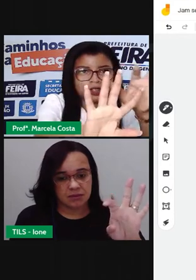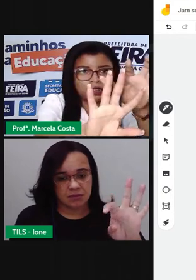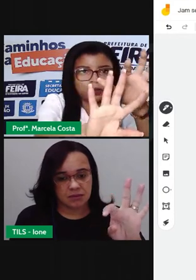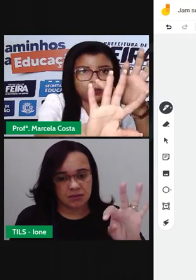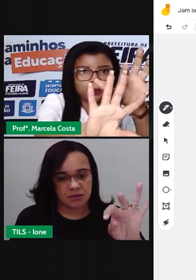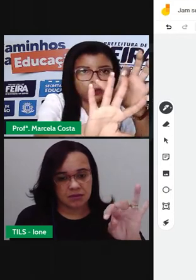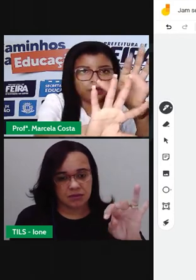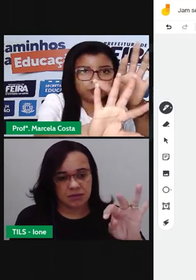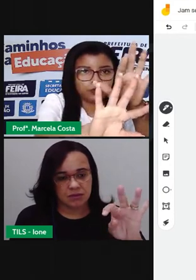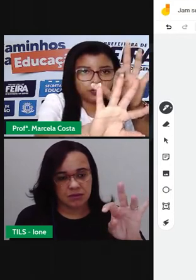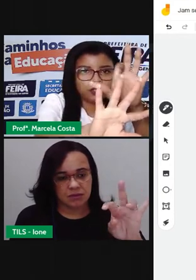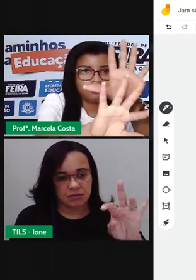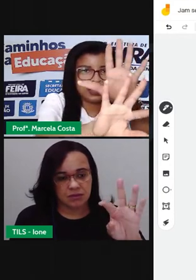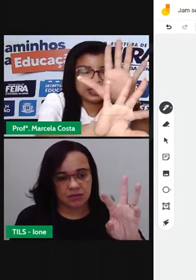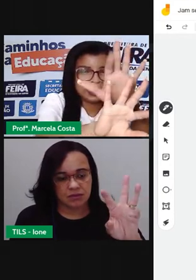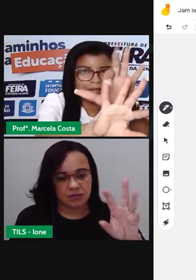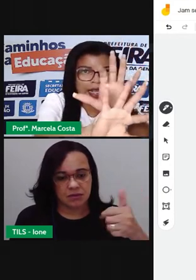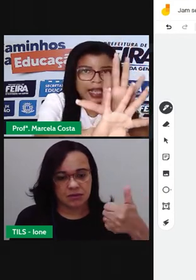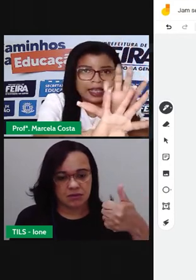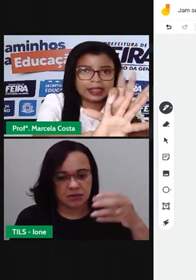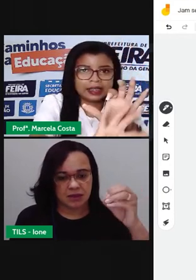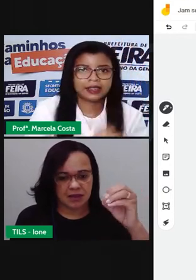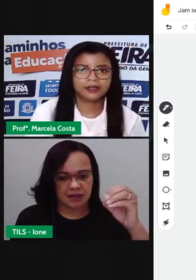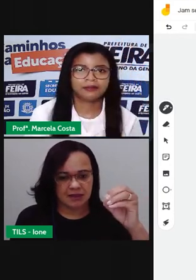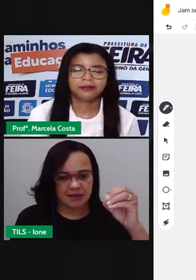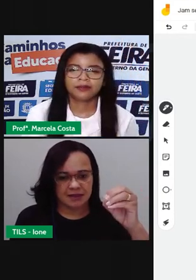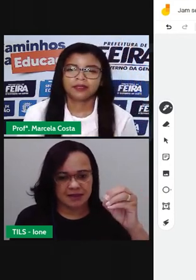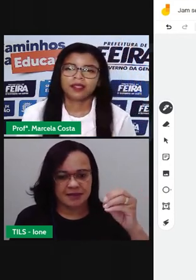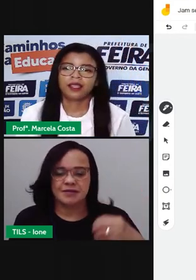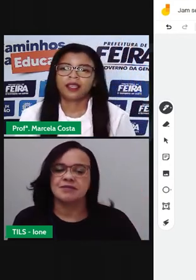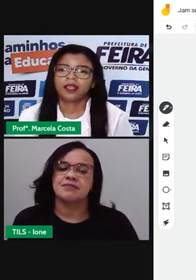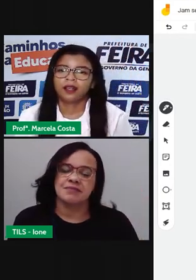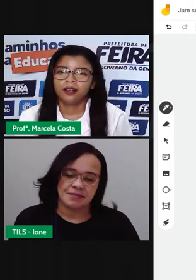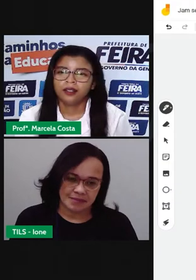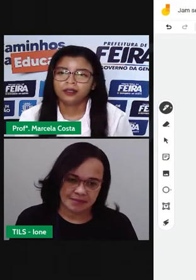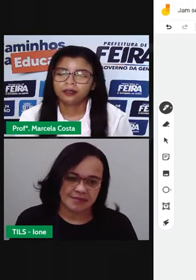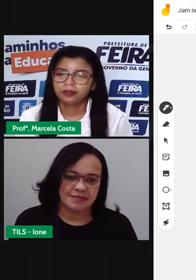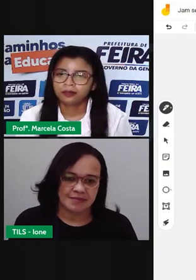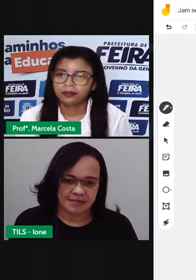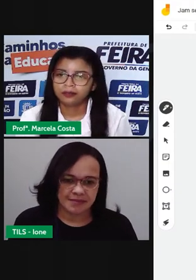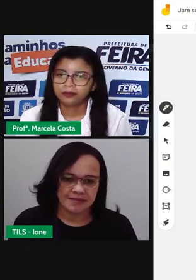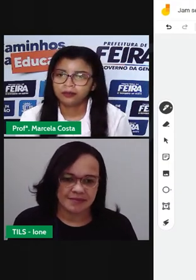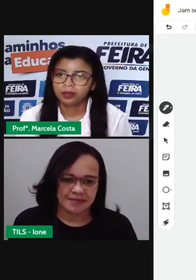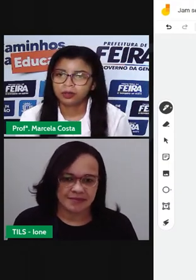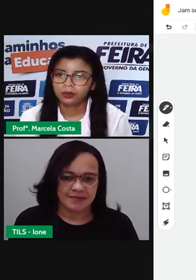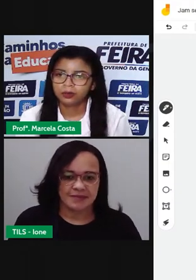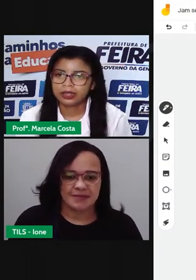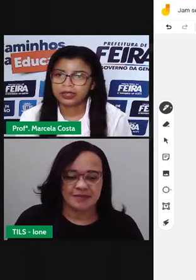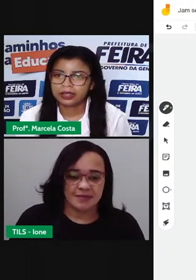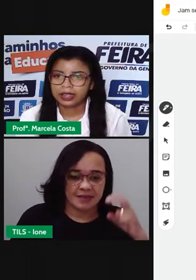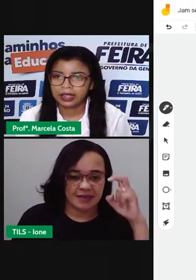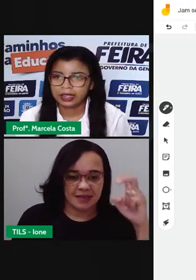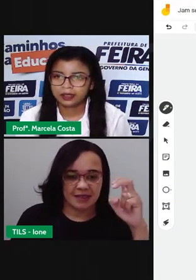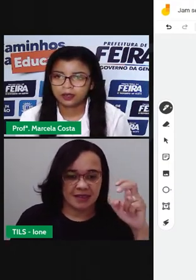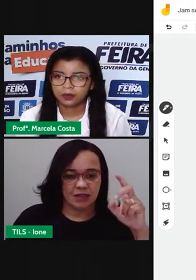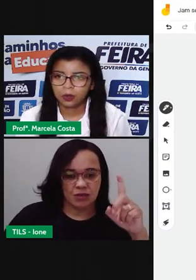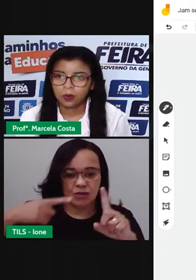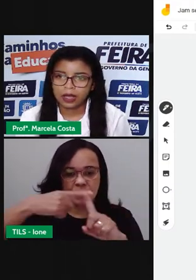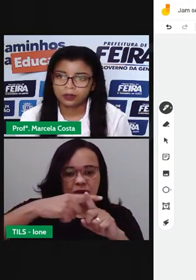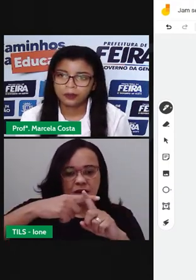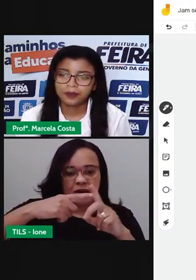7, 8, 9, 10. Ó, 1, 2, 3,